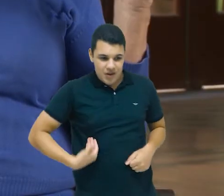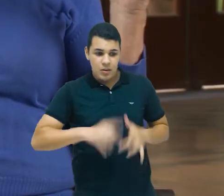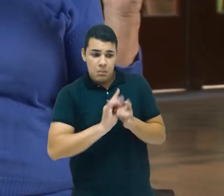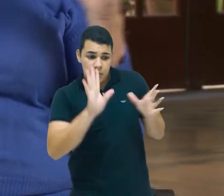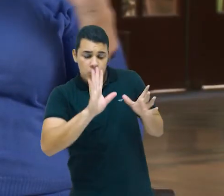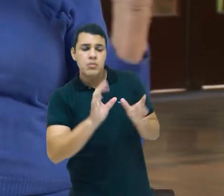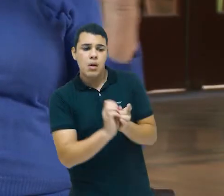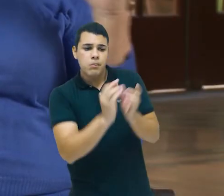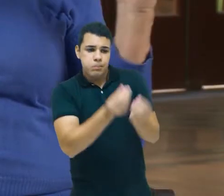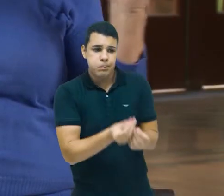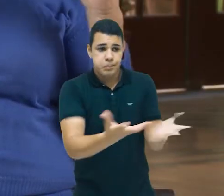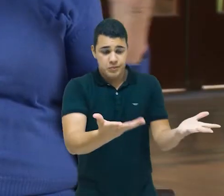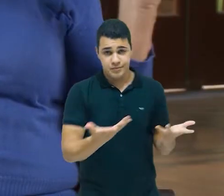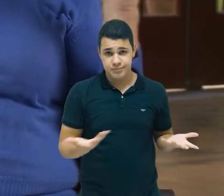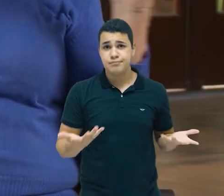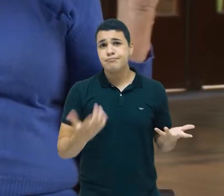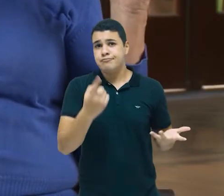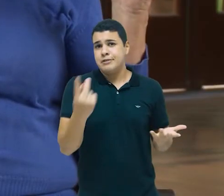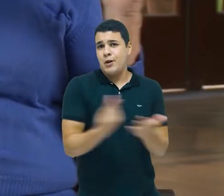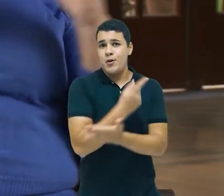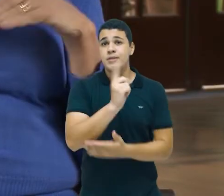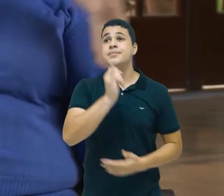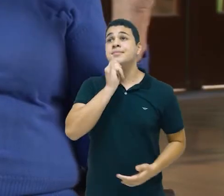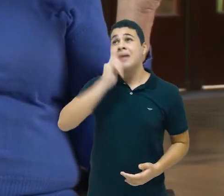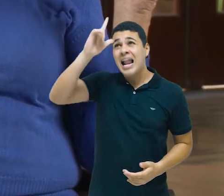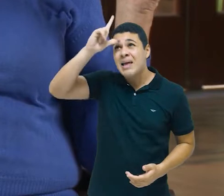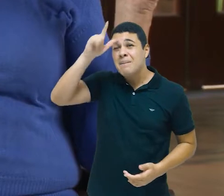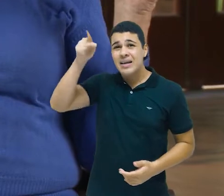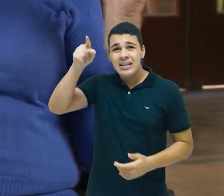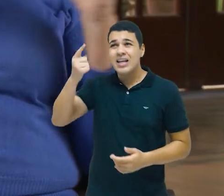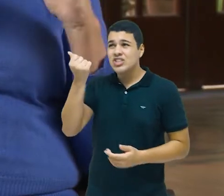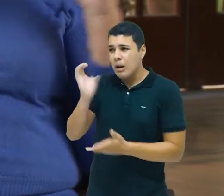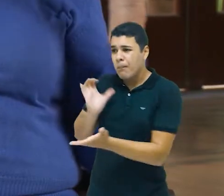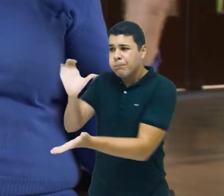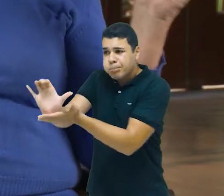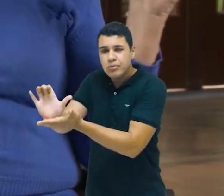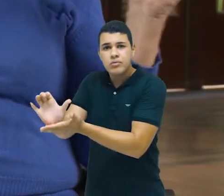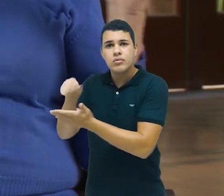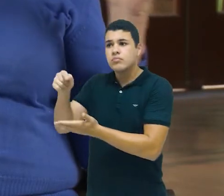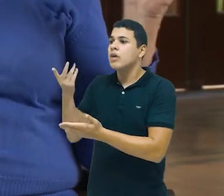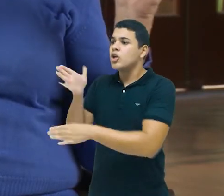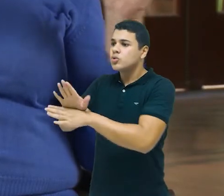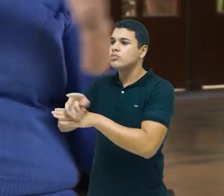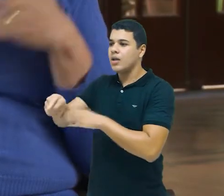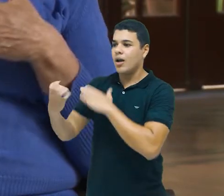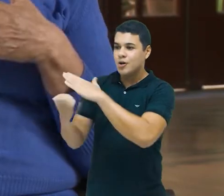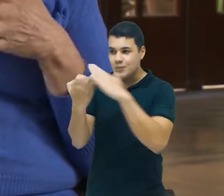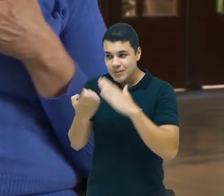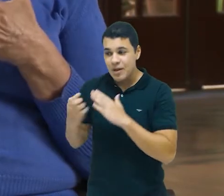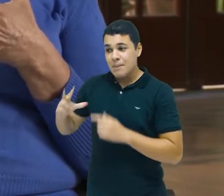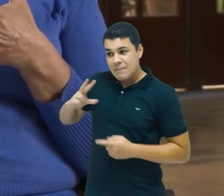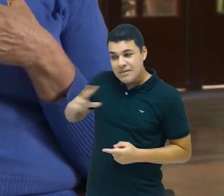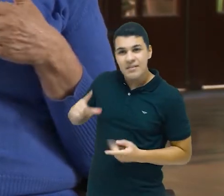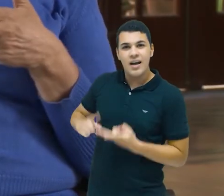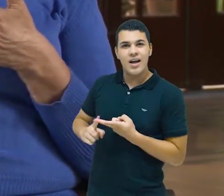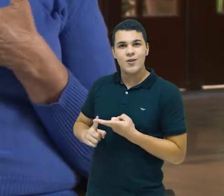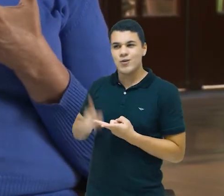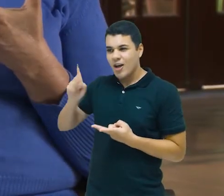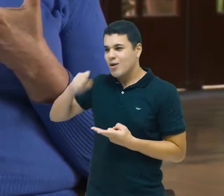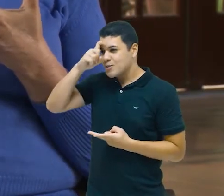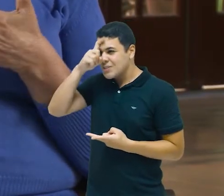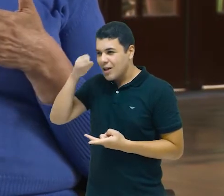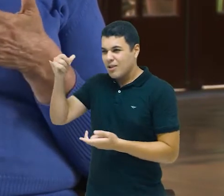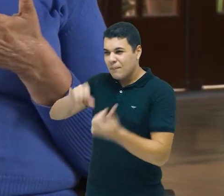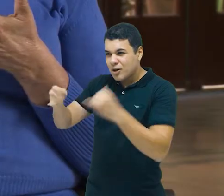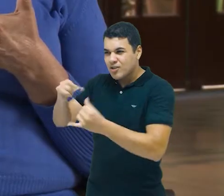que a Alemanha vai financiar o hospital privado. É impossível imaginar que a Inglaterra vai financiar o hospital privado. Mas isso ocorreu.